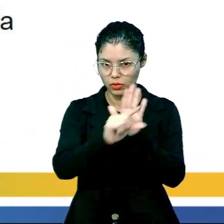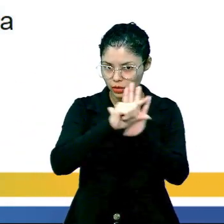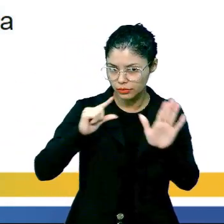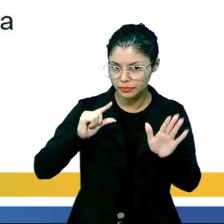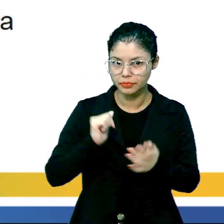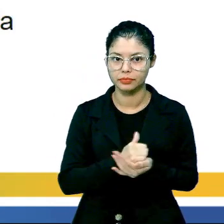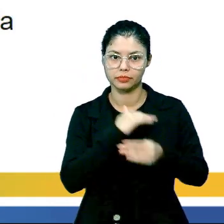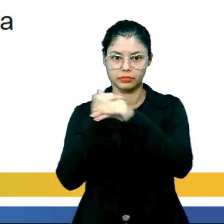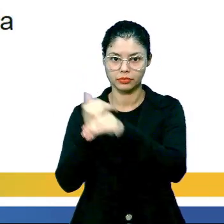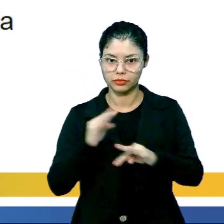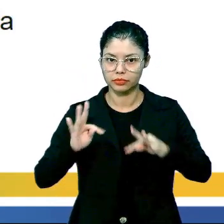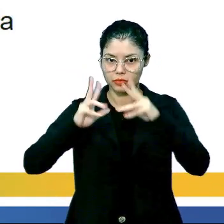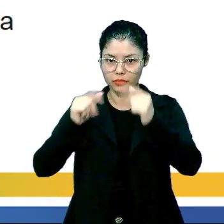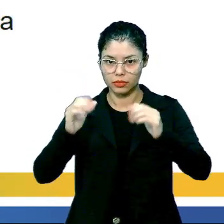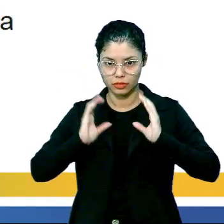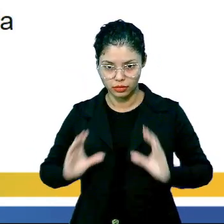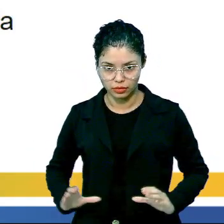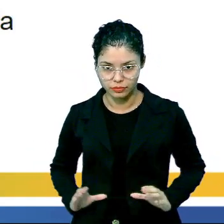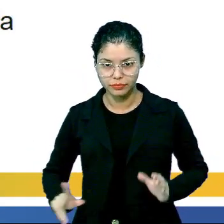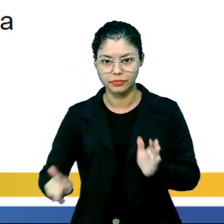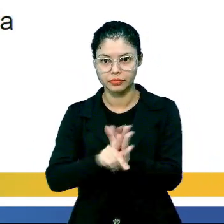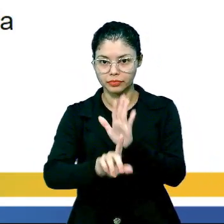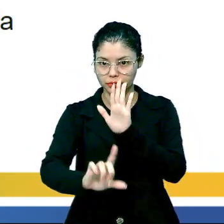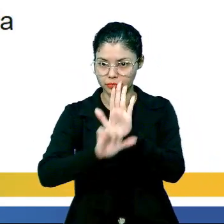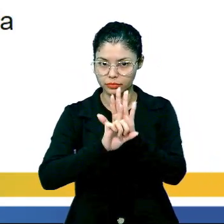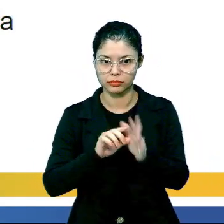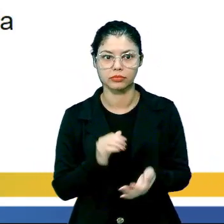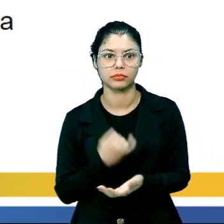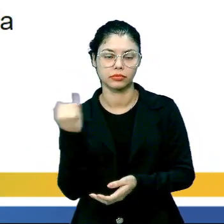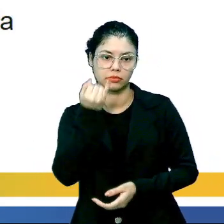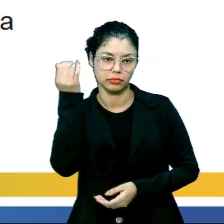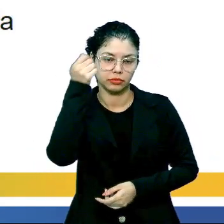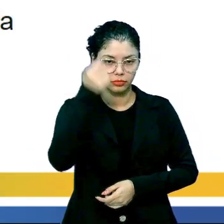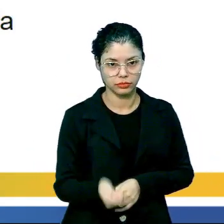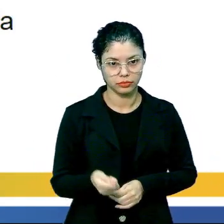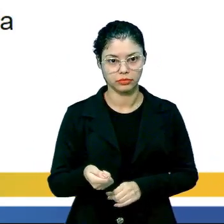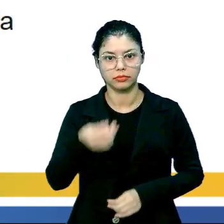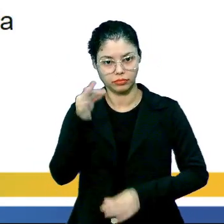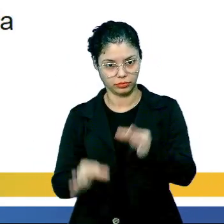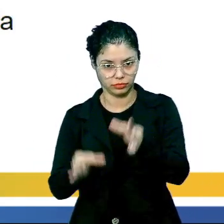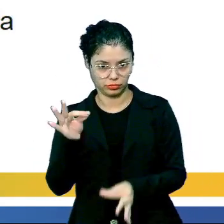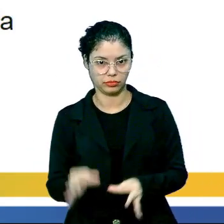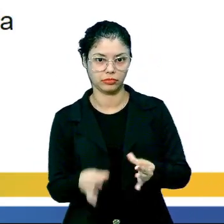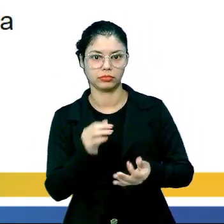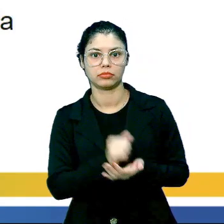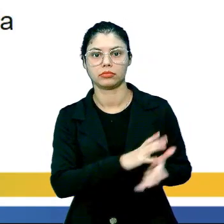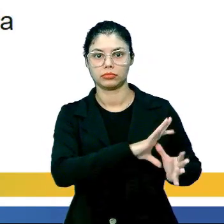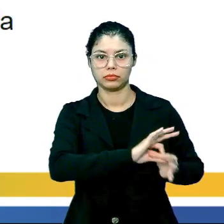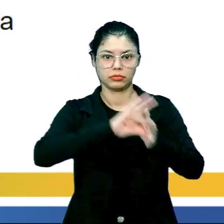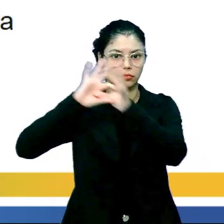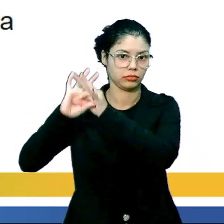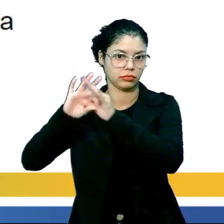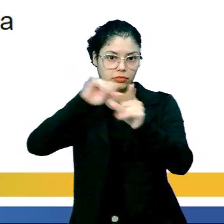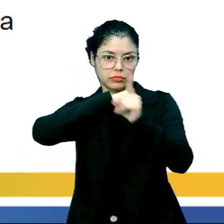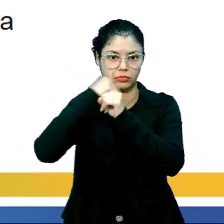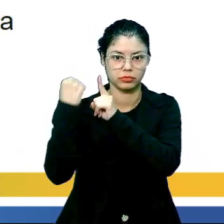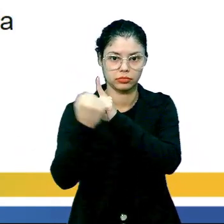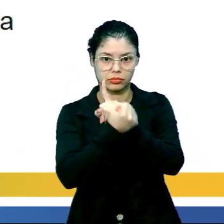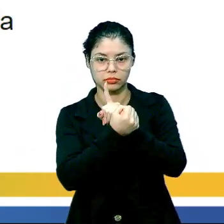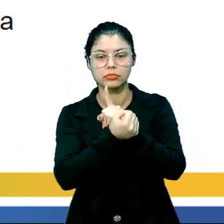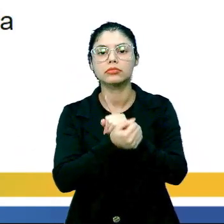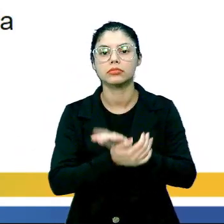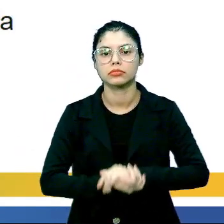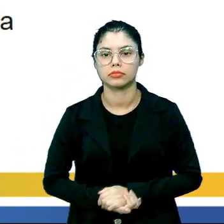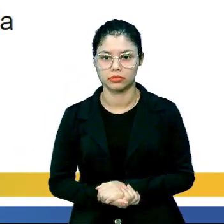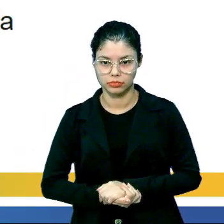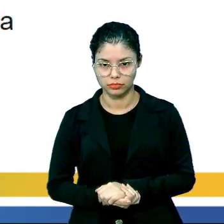fragmento. A igualdade de todos os cidadãos perante a lei é um princípio sagrado da justiça e